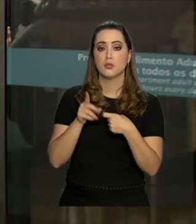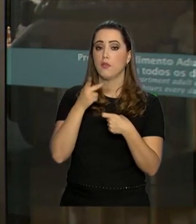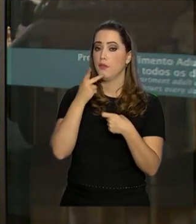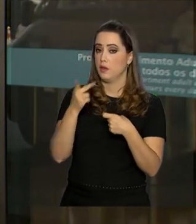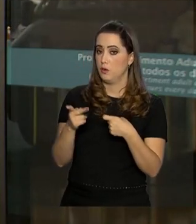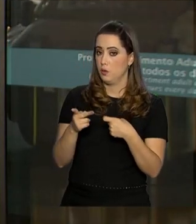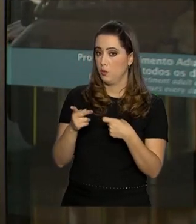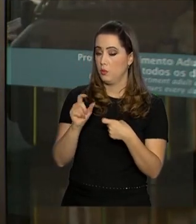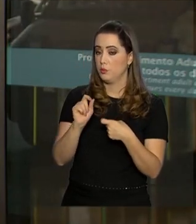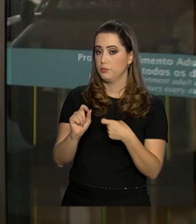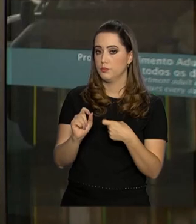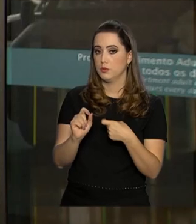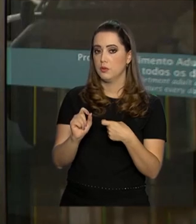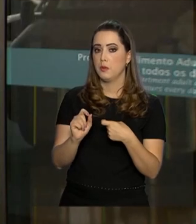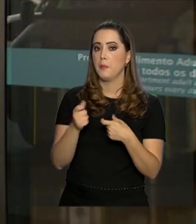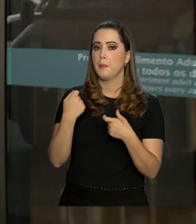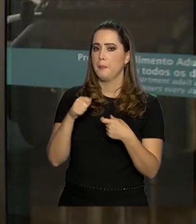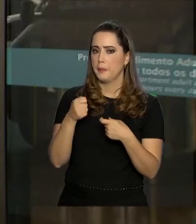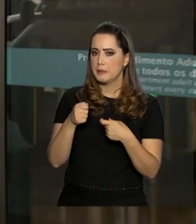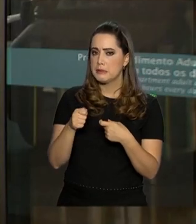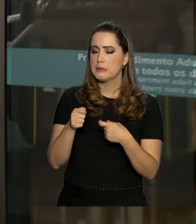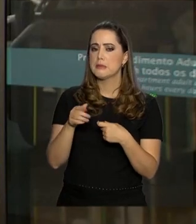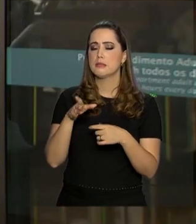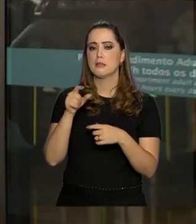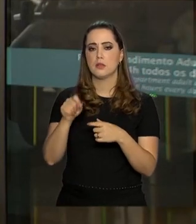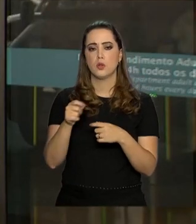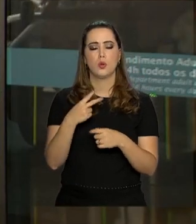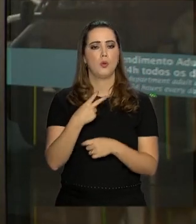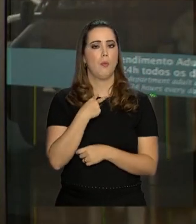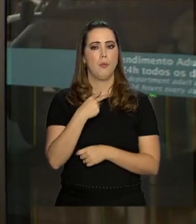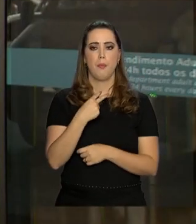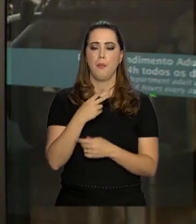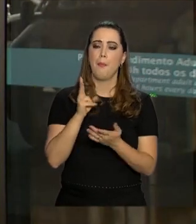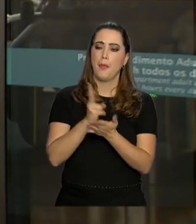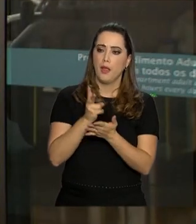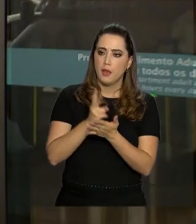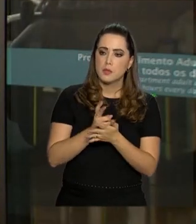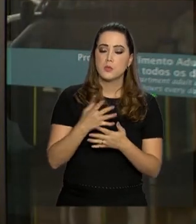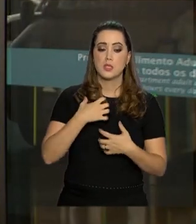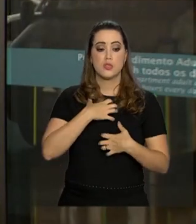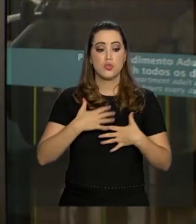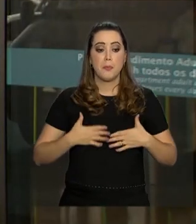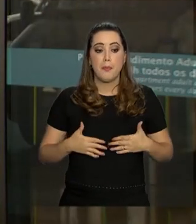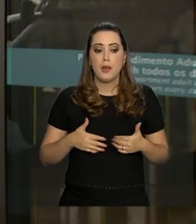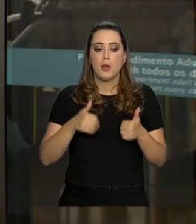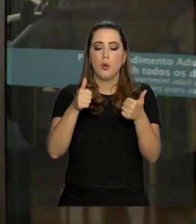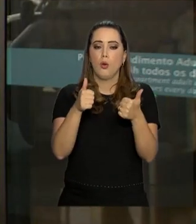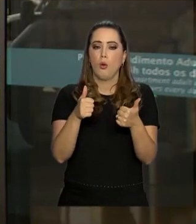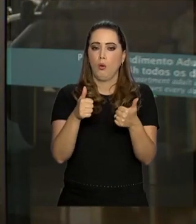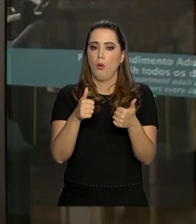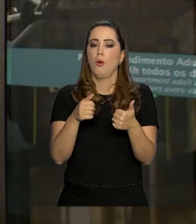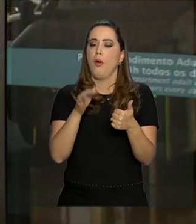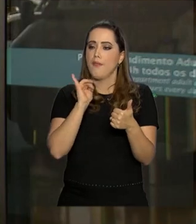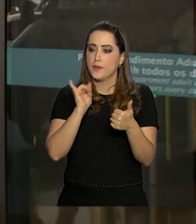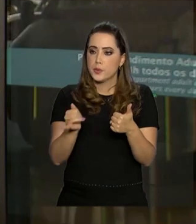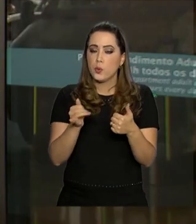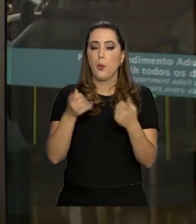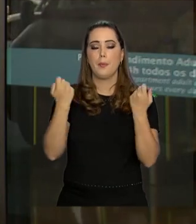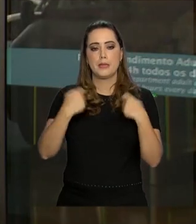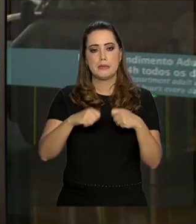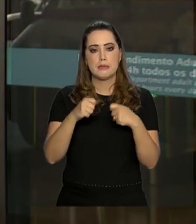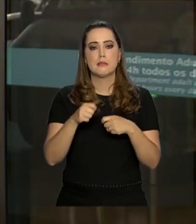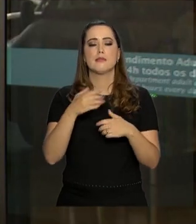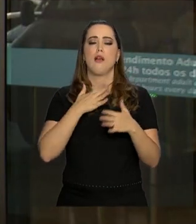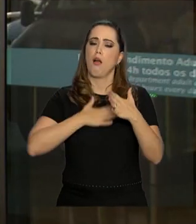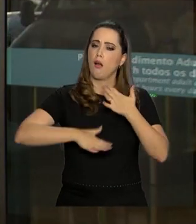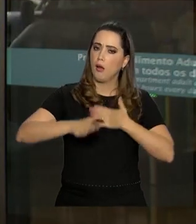palavras de Regul Barros, uma reprimenda ao Presidente da República Disse que, apesar desse quadro de melhora, ainda é preciso tomar